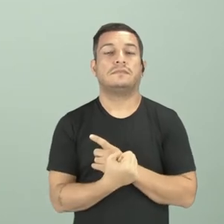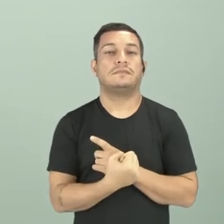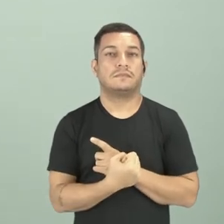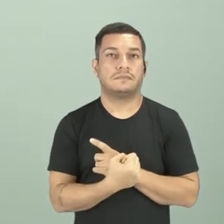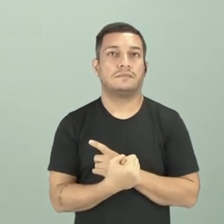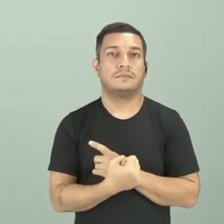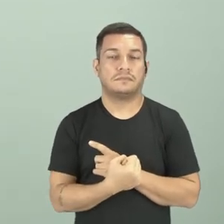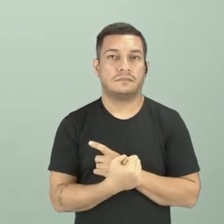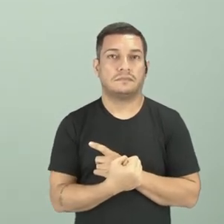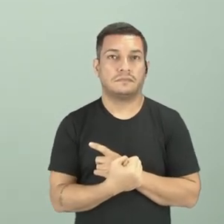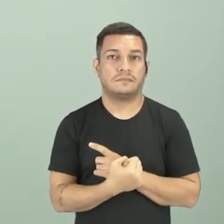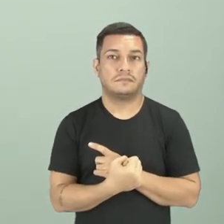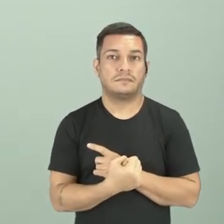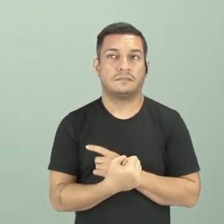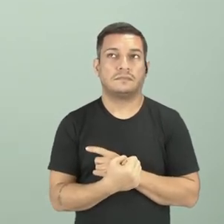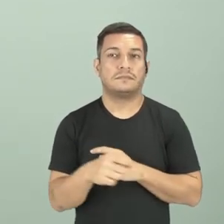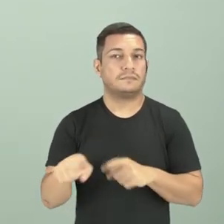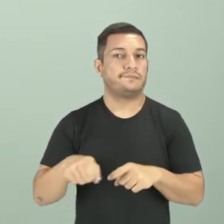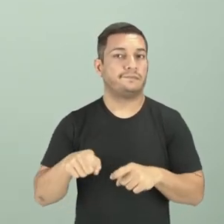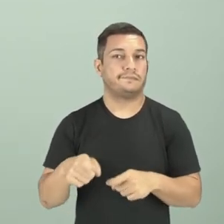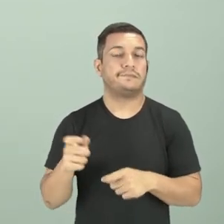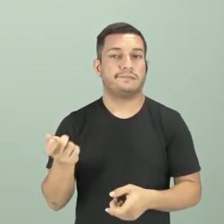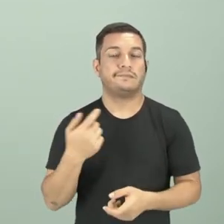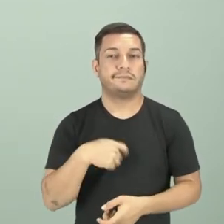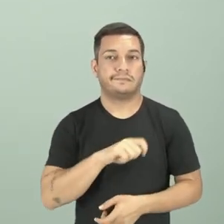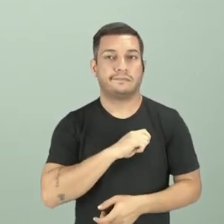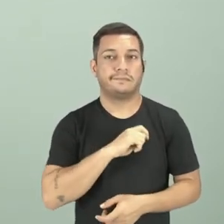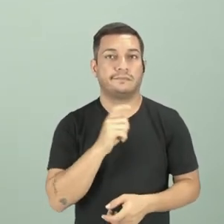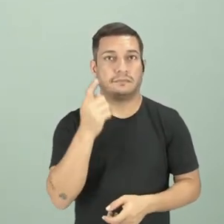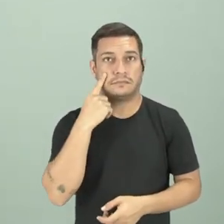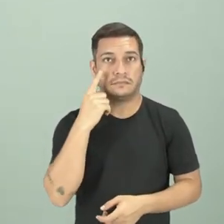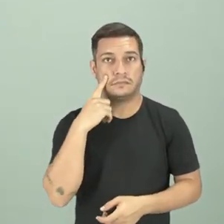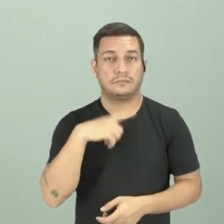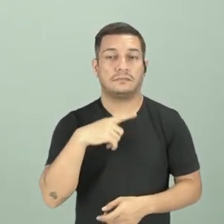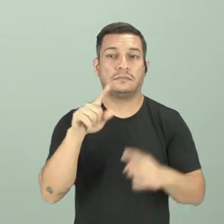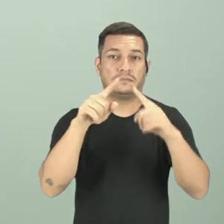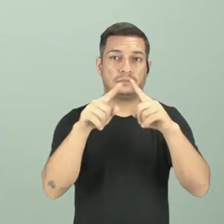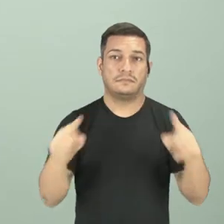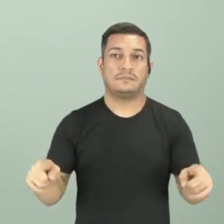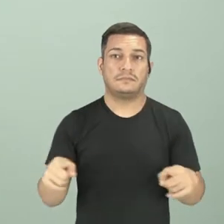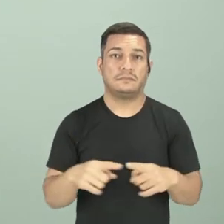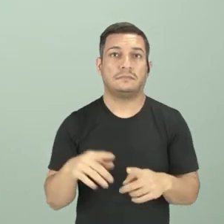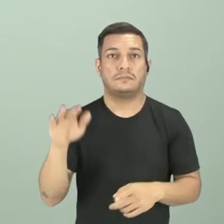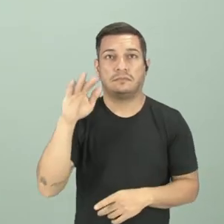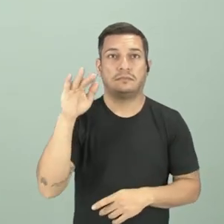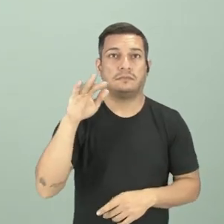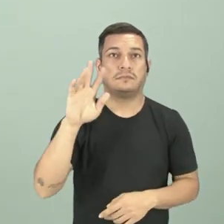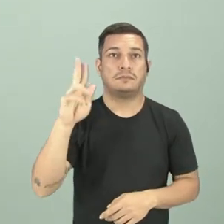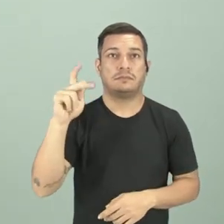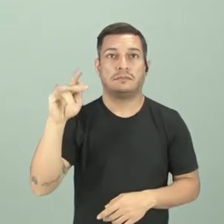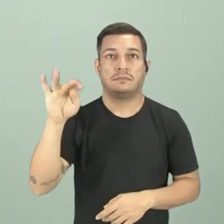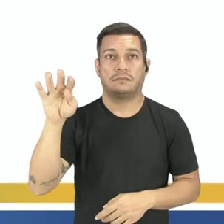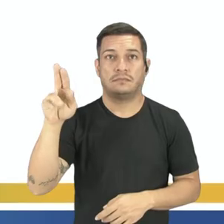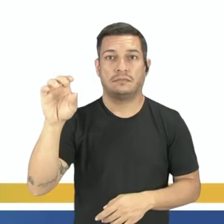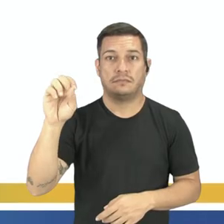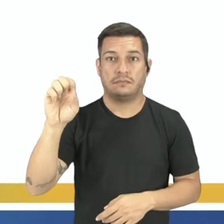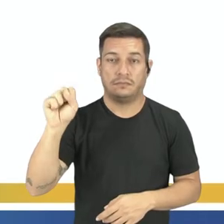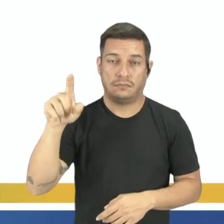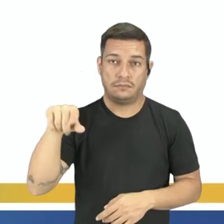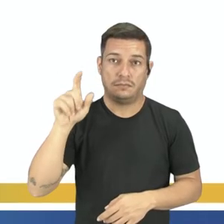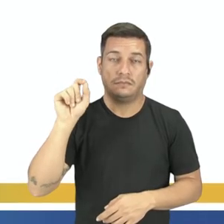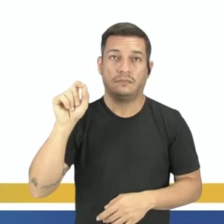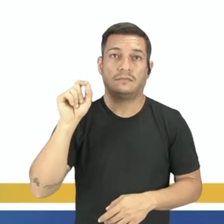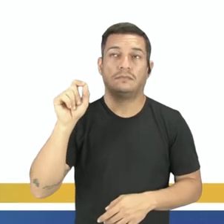das nossas colônias espanholas. Dá uma olhada aí que tem uma pirâmide social que está no topo, chapitones. Essa elite de